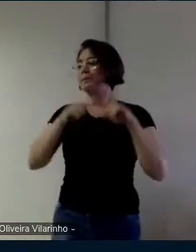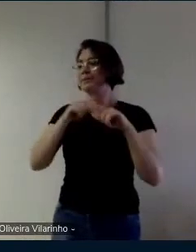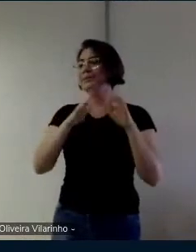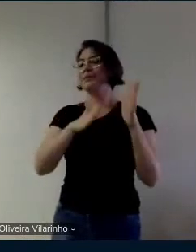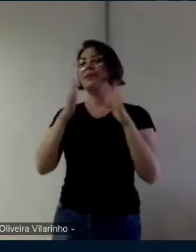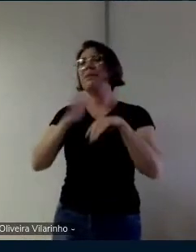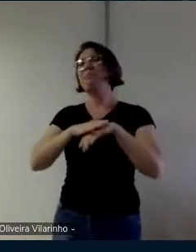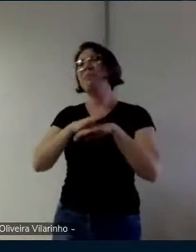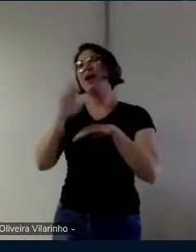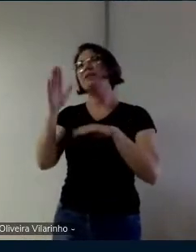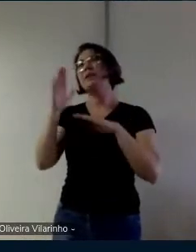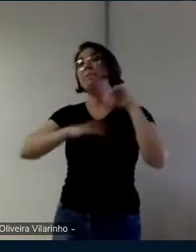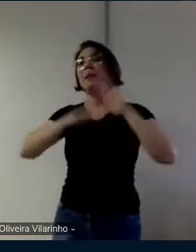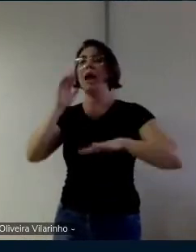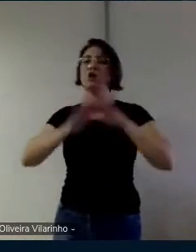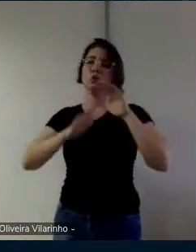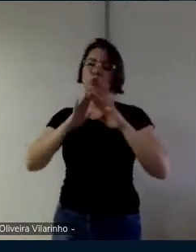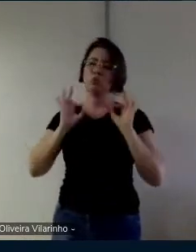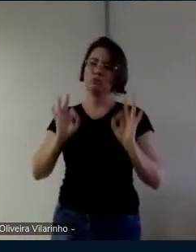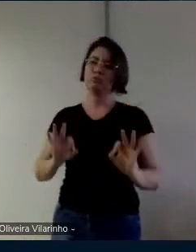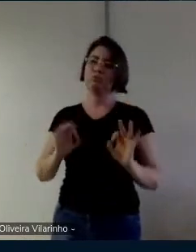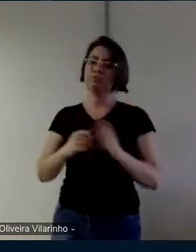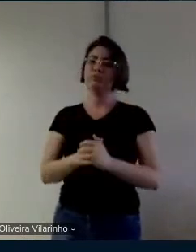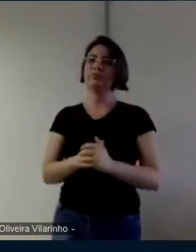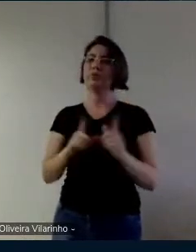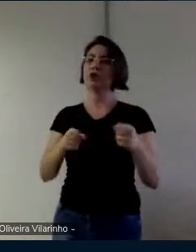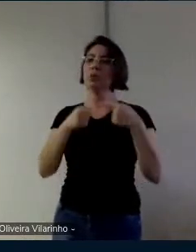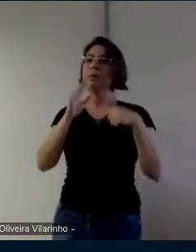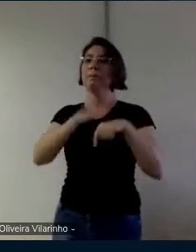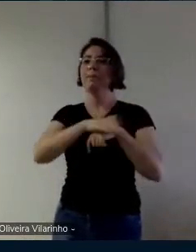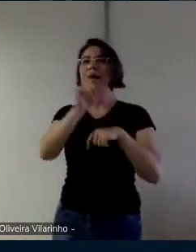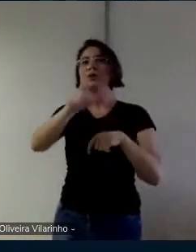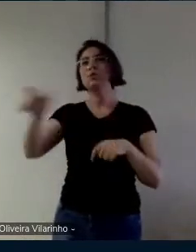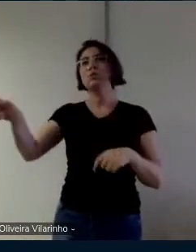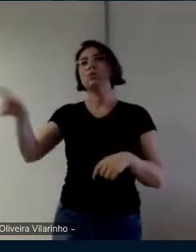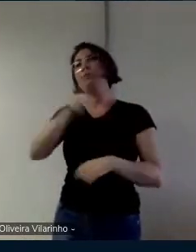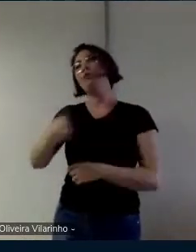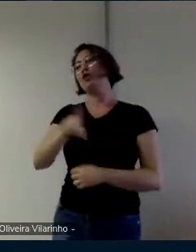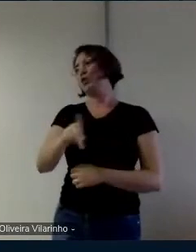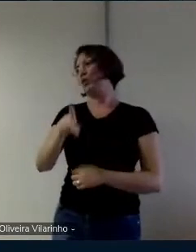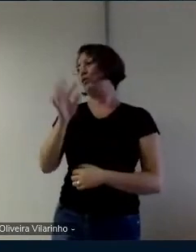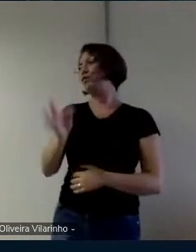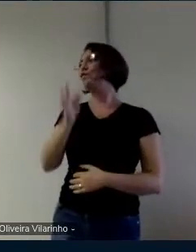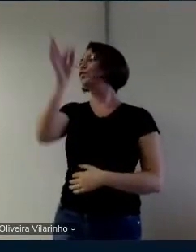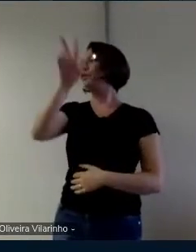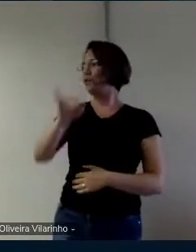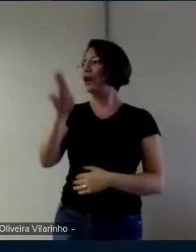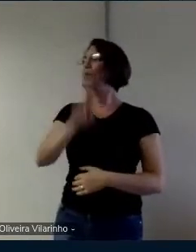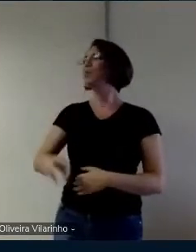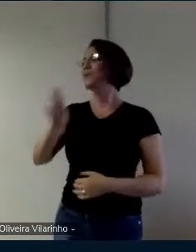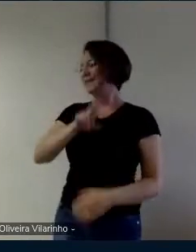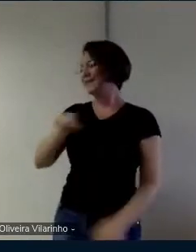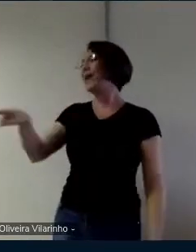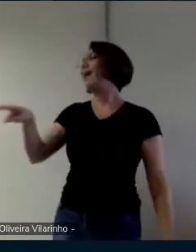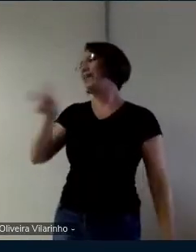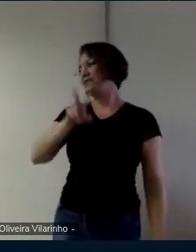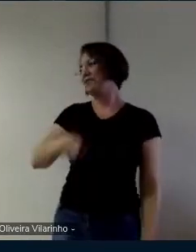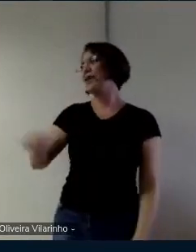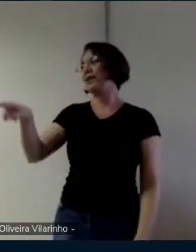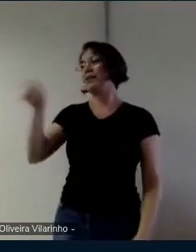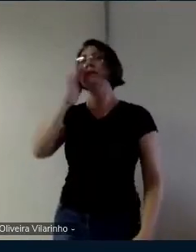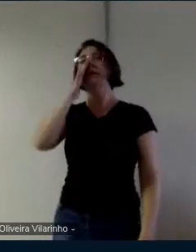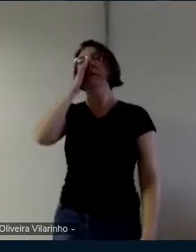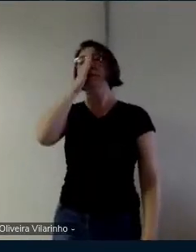prática que vai voltar pros colegas né pros professores na hora de usarem sala de aula né